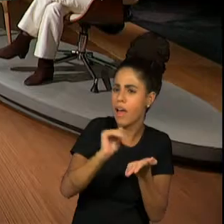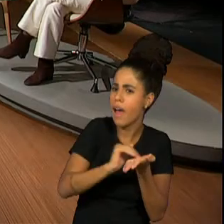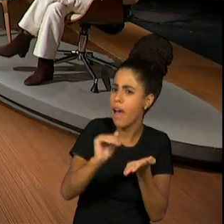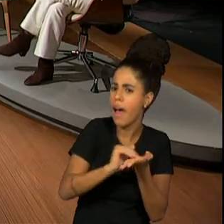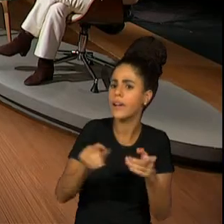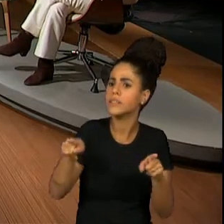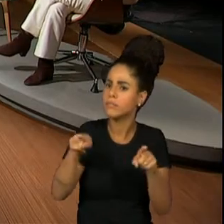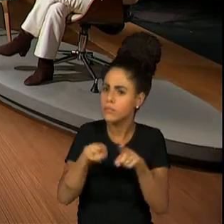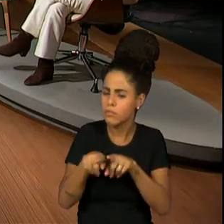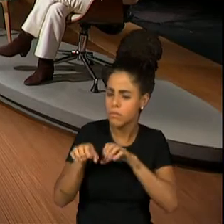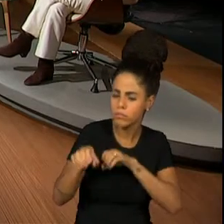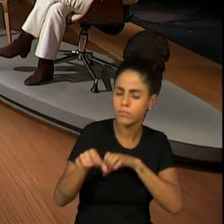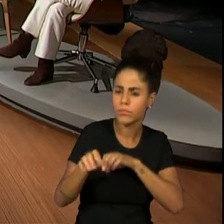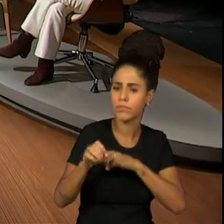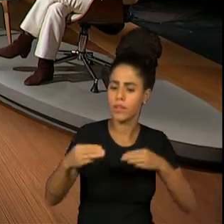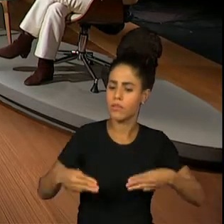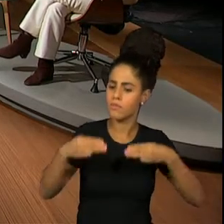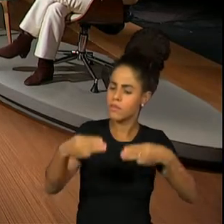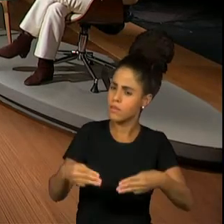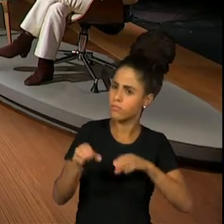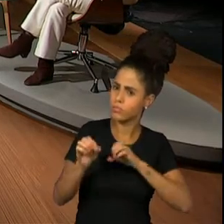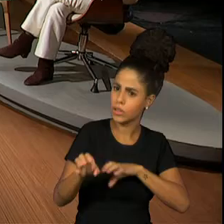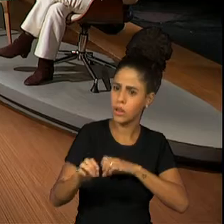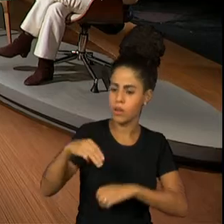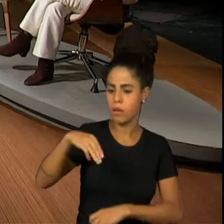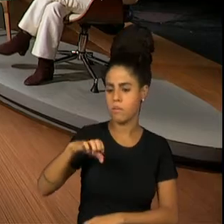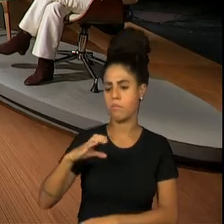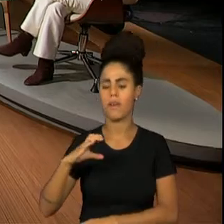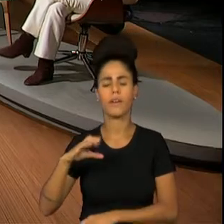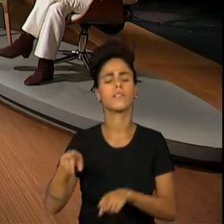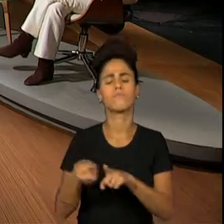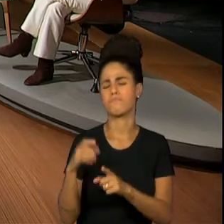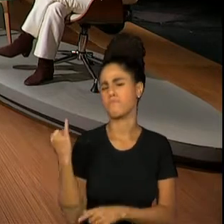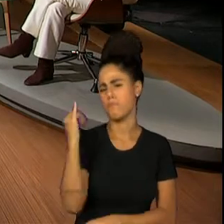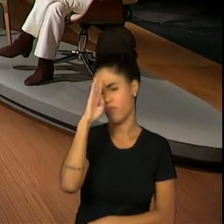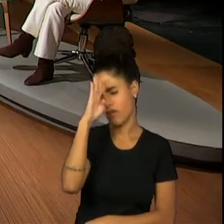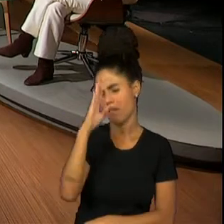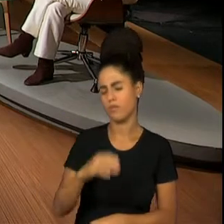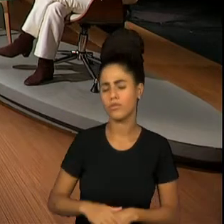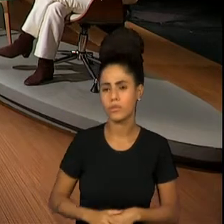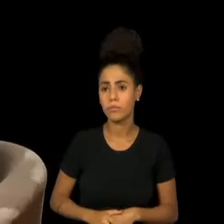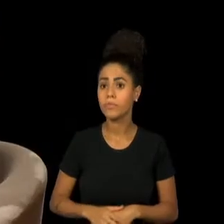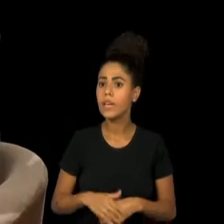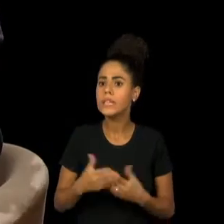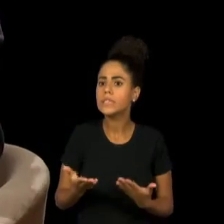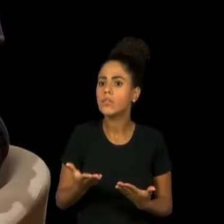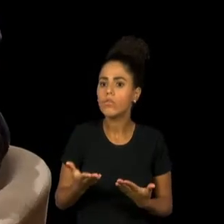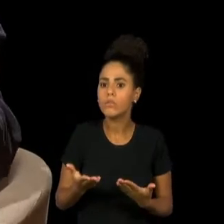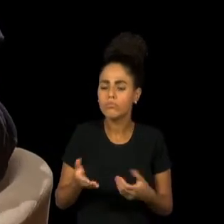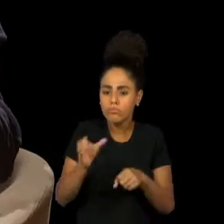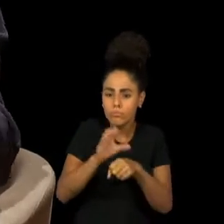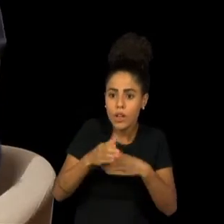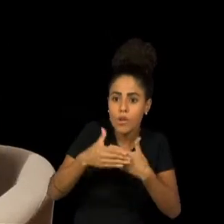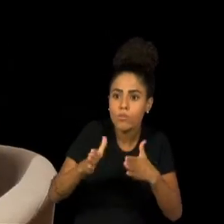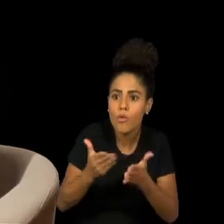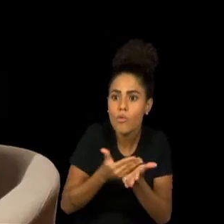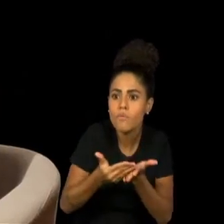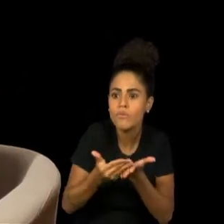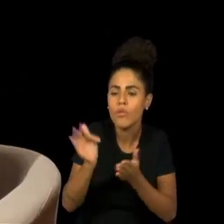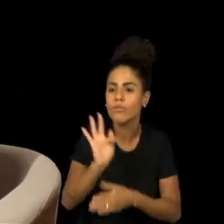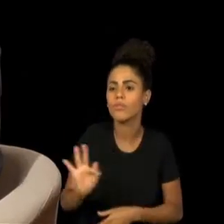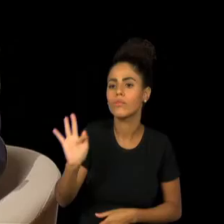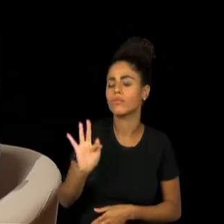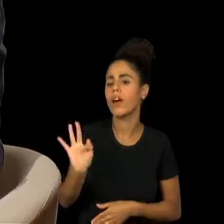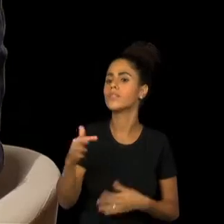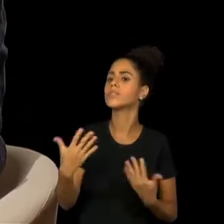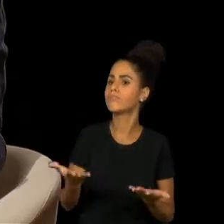Educação e junto ao Ministério da Educação. Esse vínculo é fundamental. Então, quando ele abriu, a faculdade abriu, o curso superior abriu,